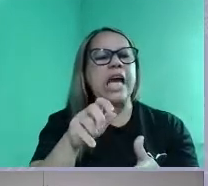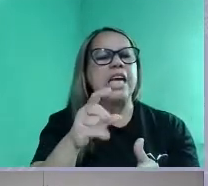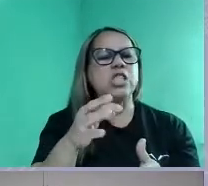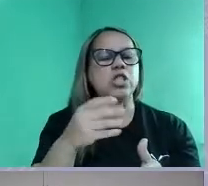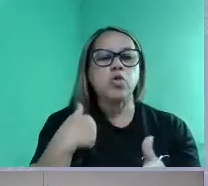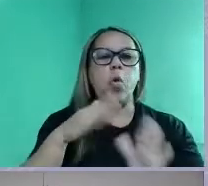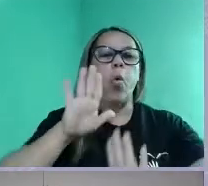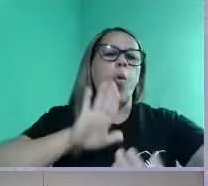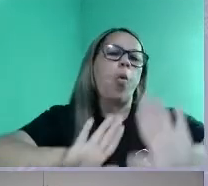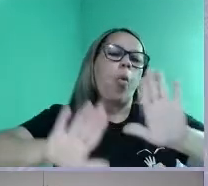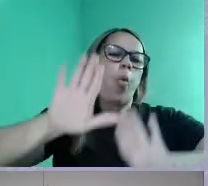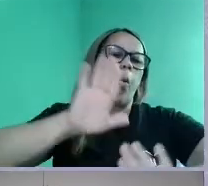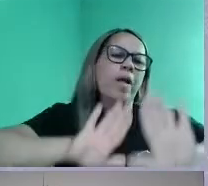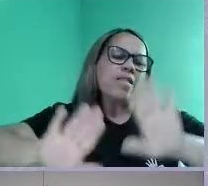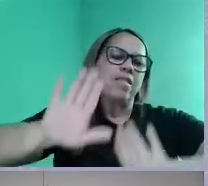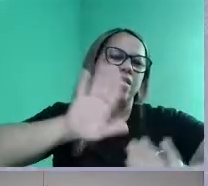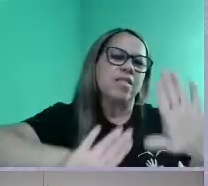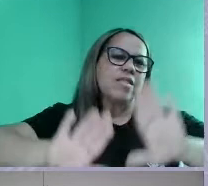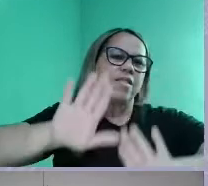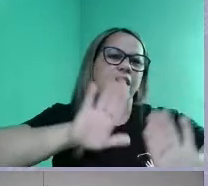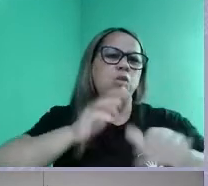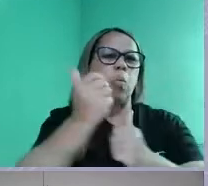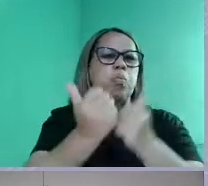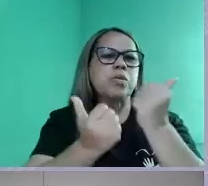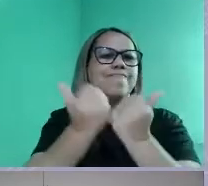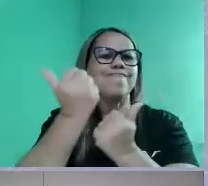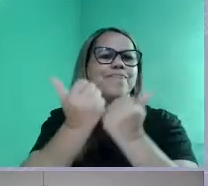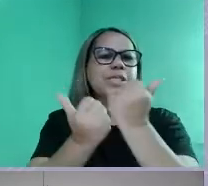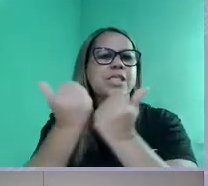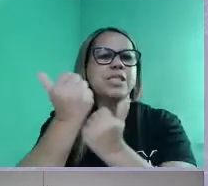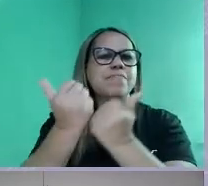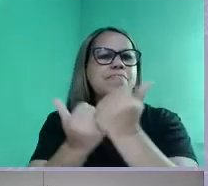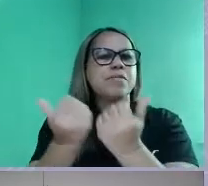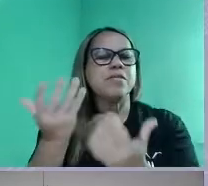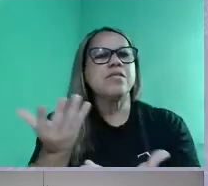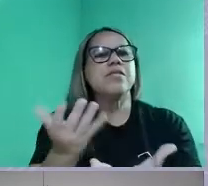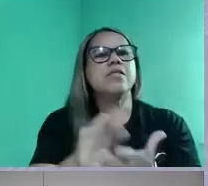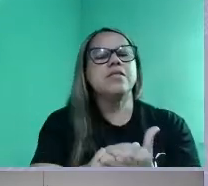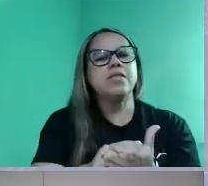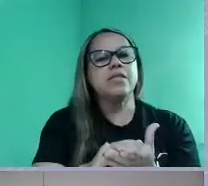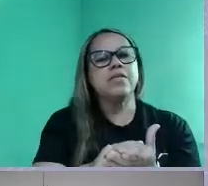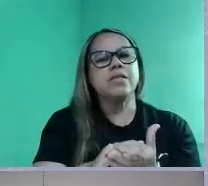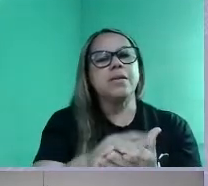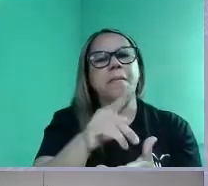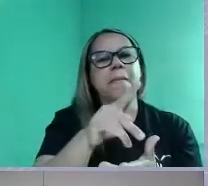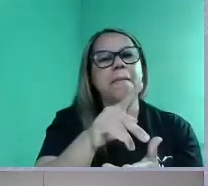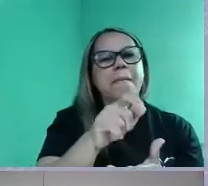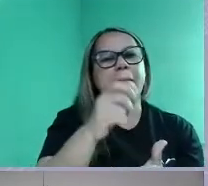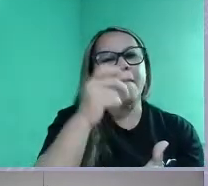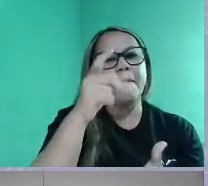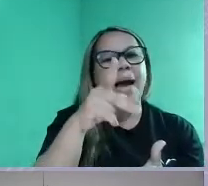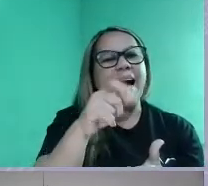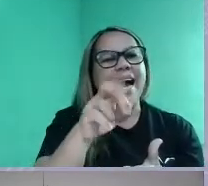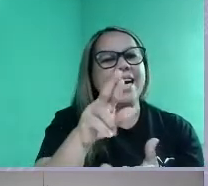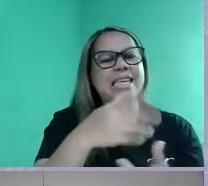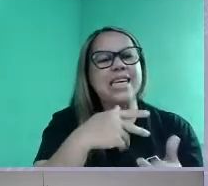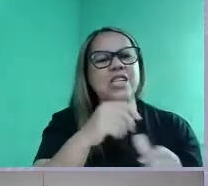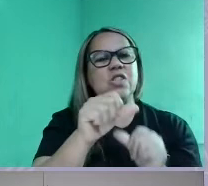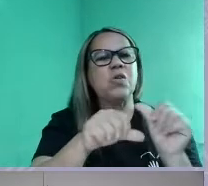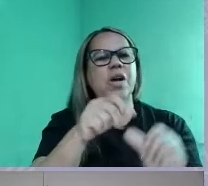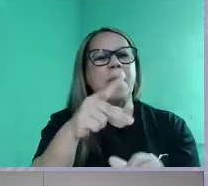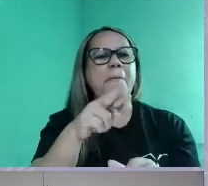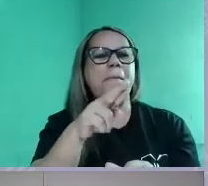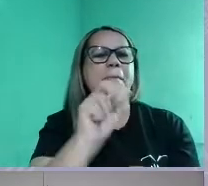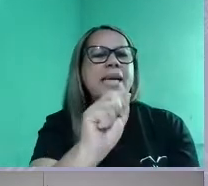Cuidado, muito cuidado com a substituição de para, né? Comprar, né? Contou